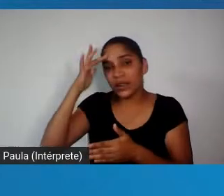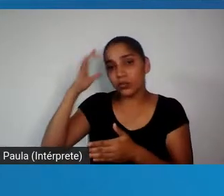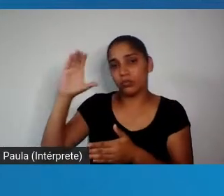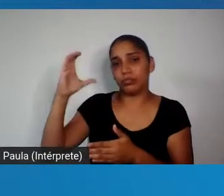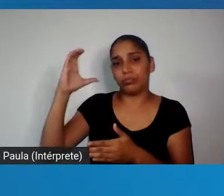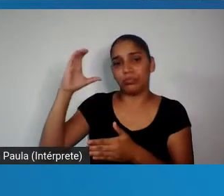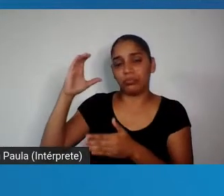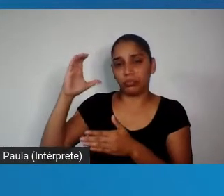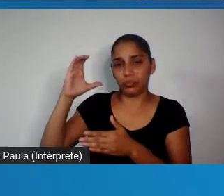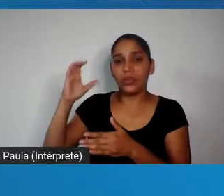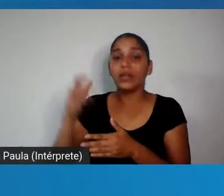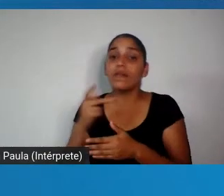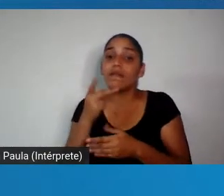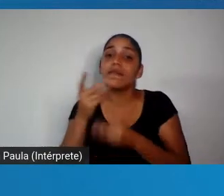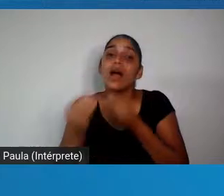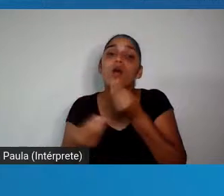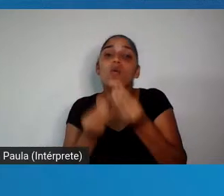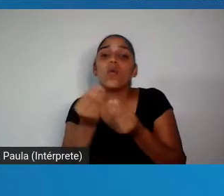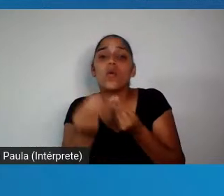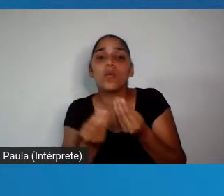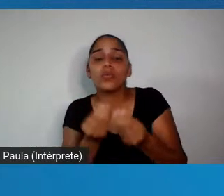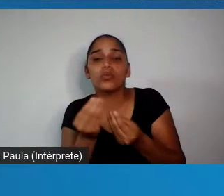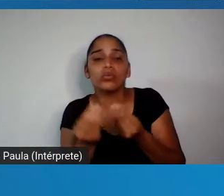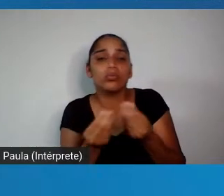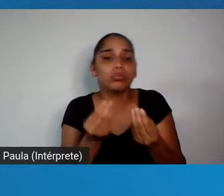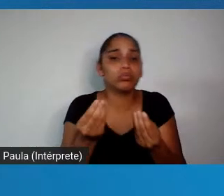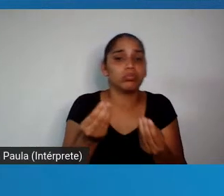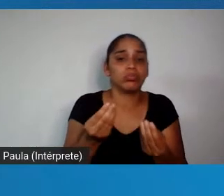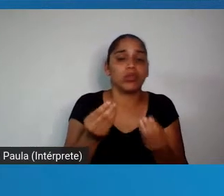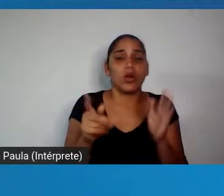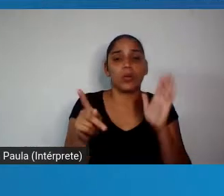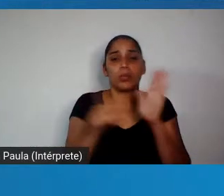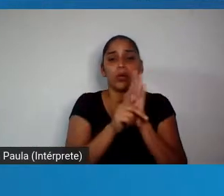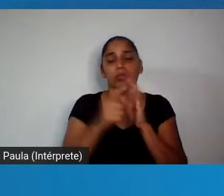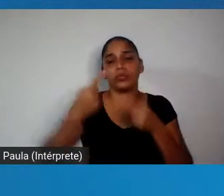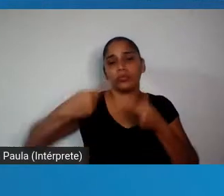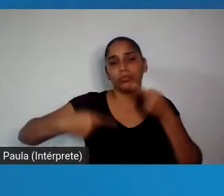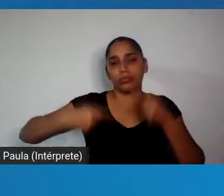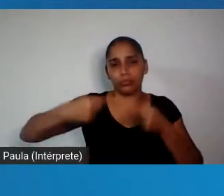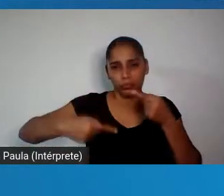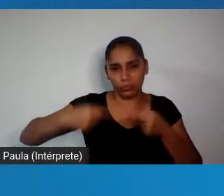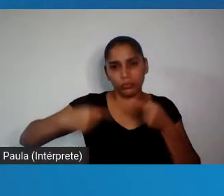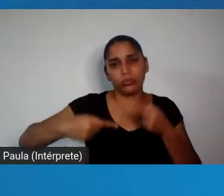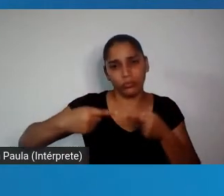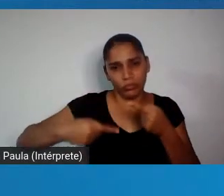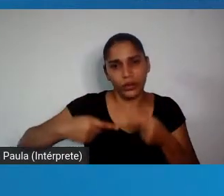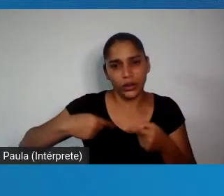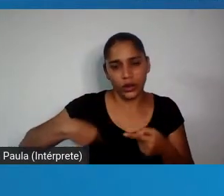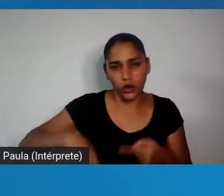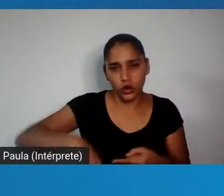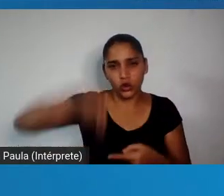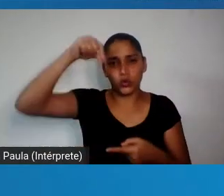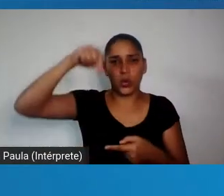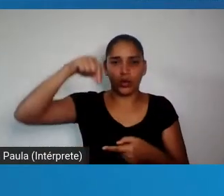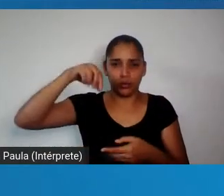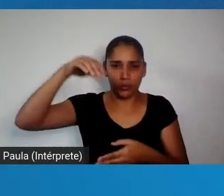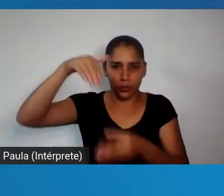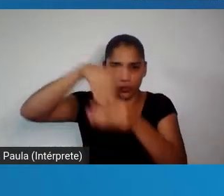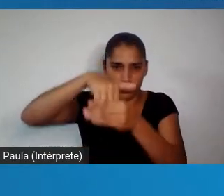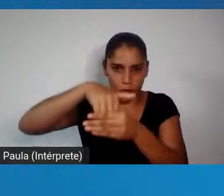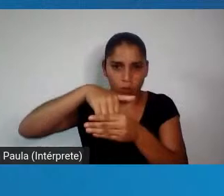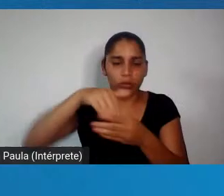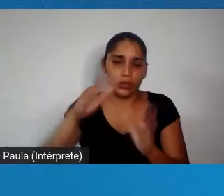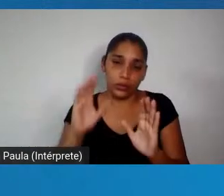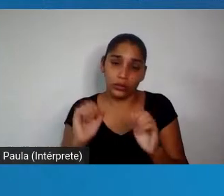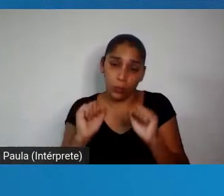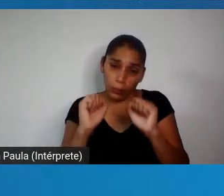falando como se eles fossem esses governadores, como se eles tivessem sido eleitos, então, você pudesse um pouco falar